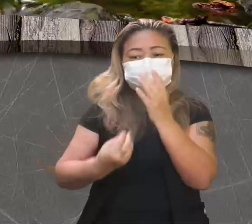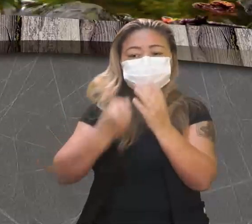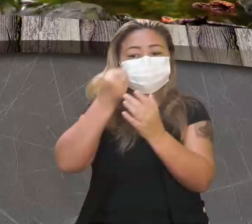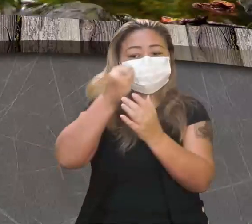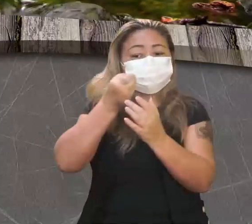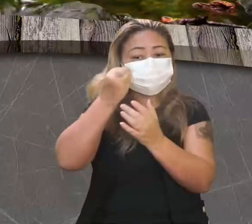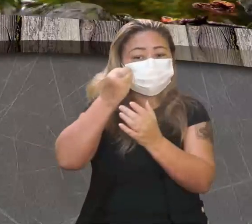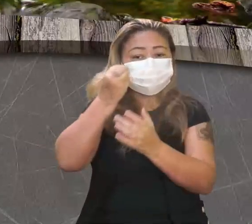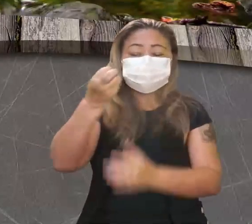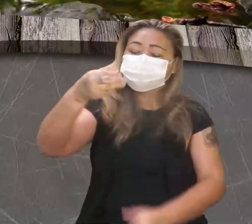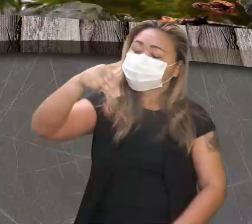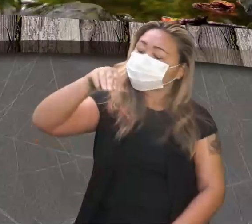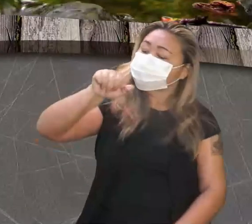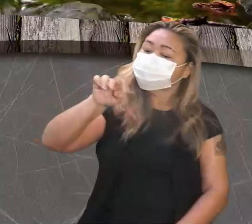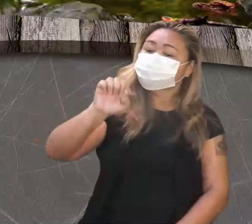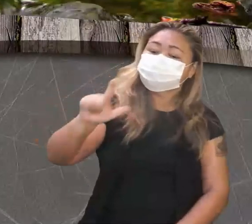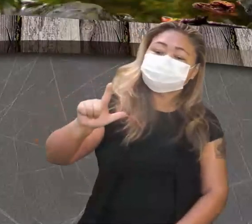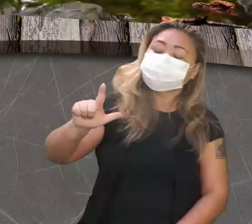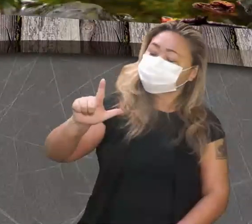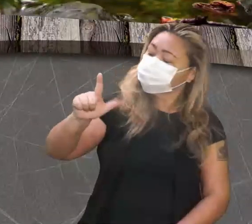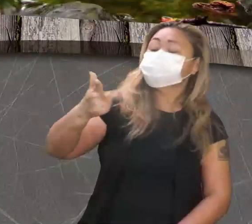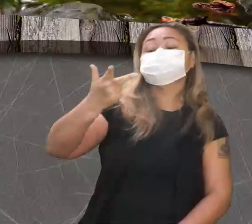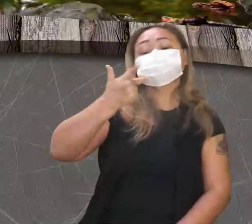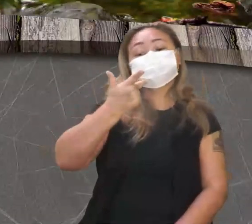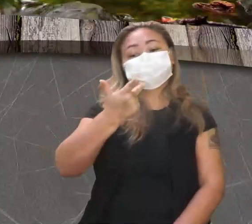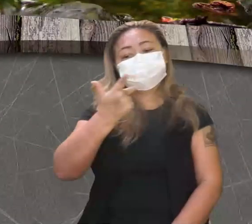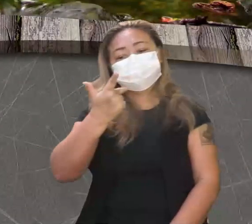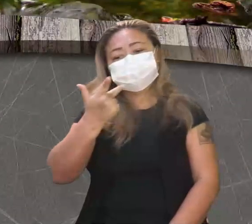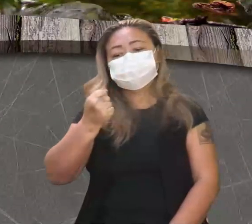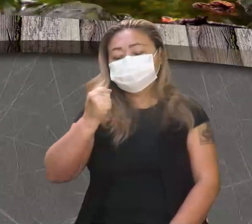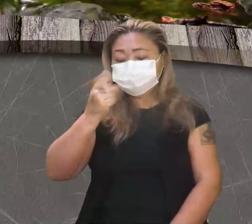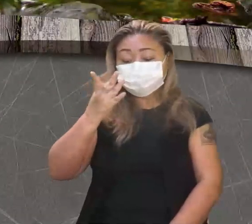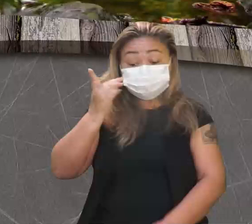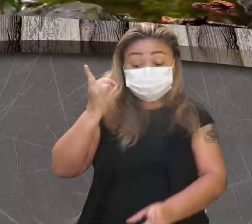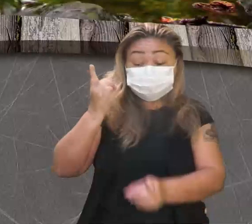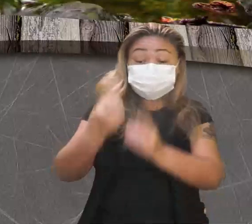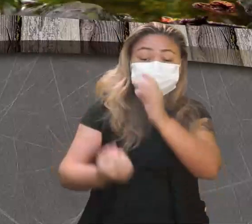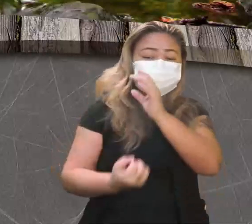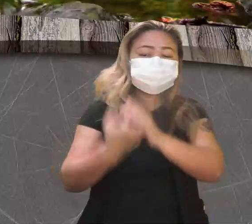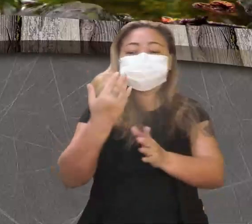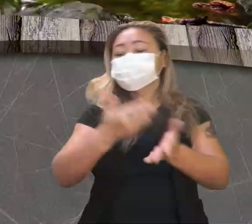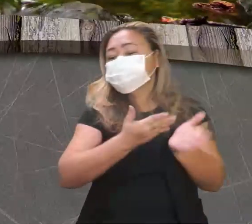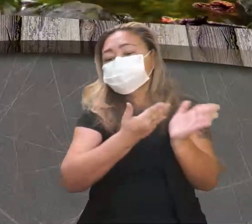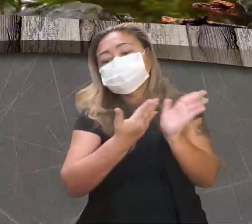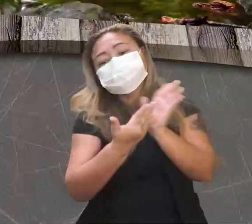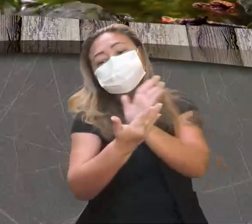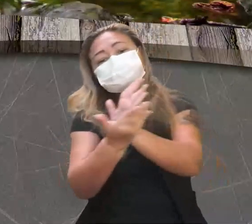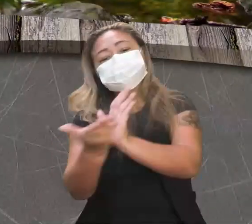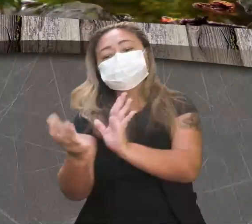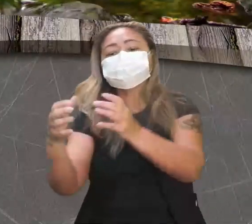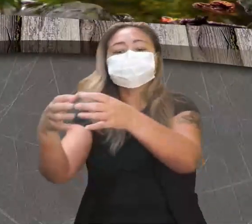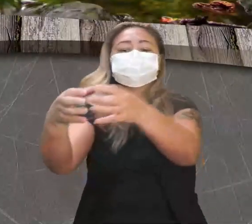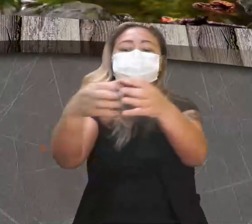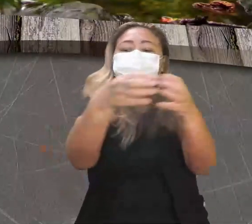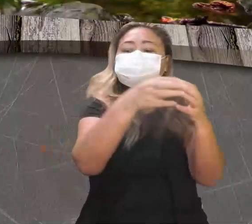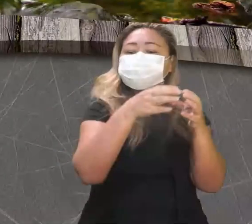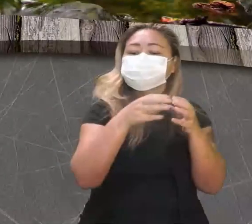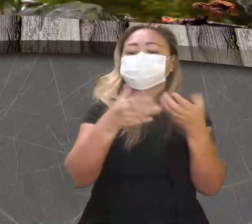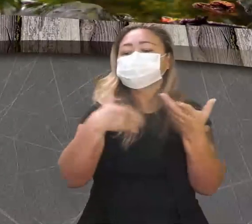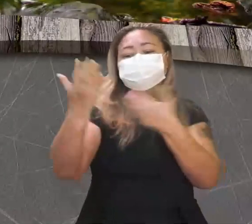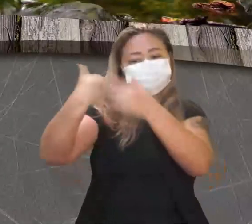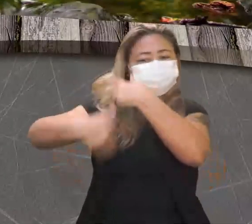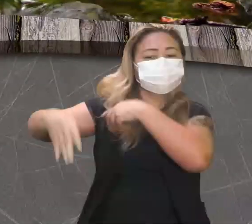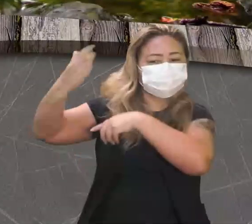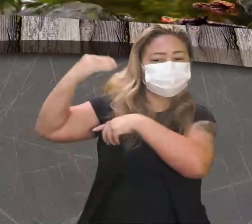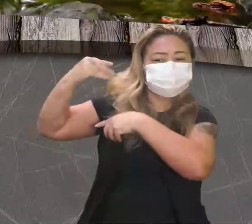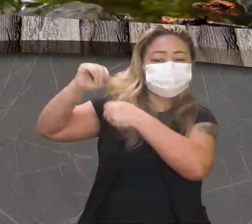que Mendel falou sobre a sua descoberta, foi a público, dentro dos grupos científicos da